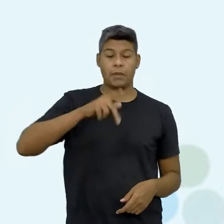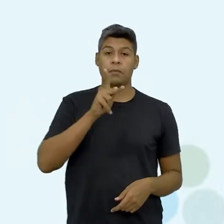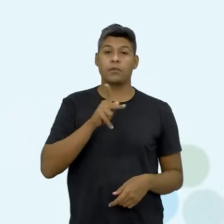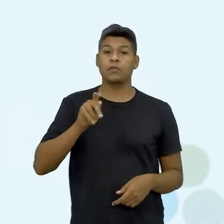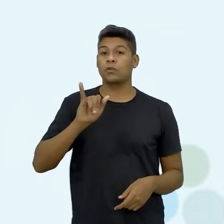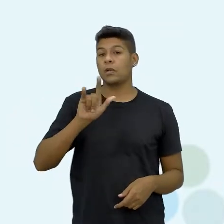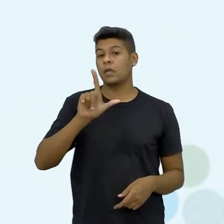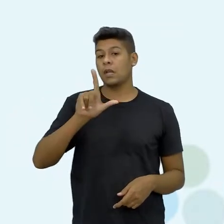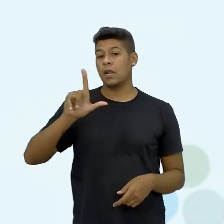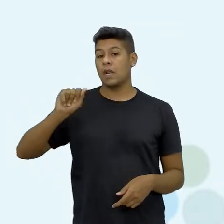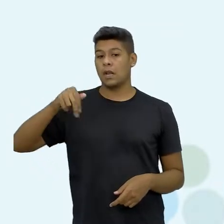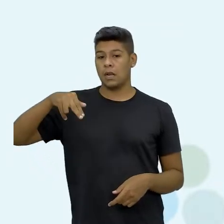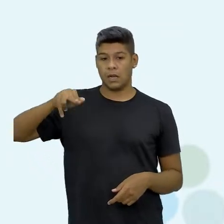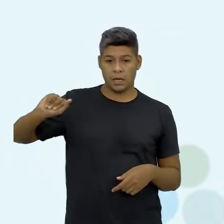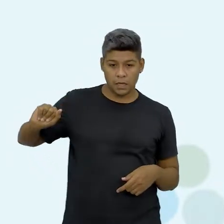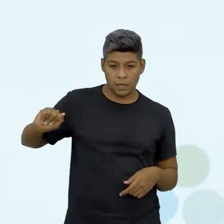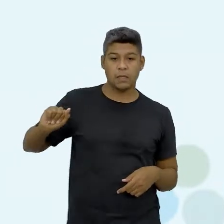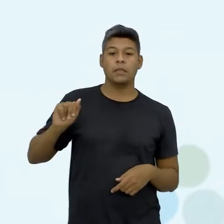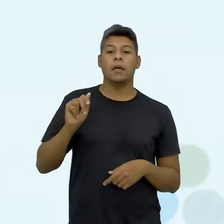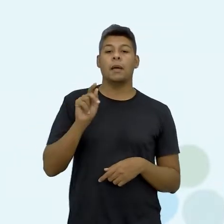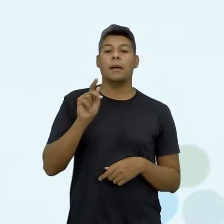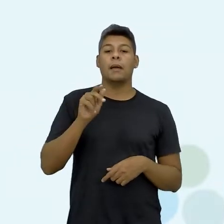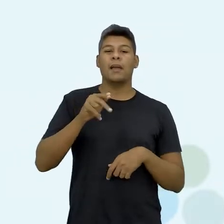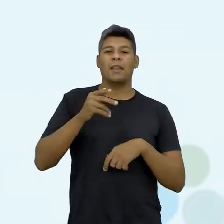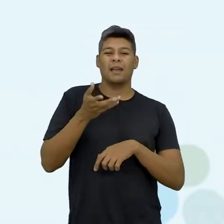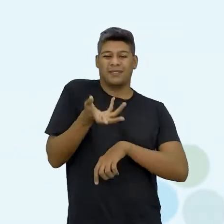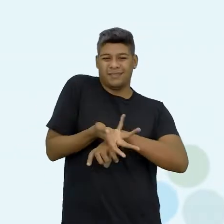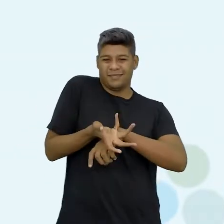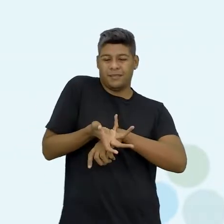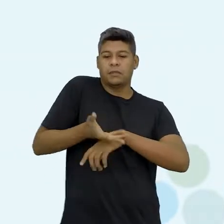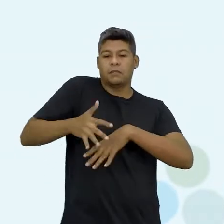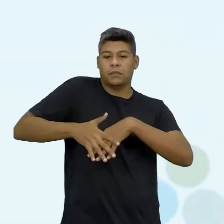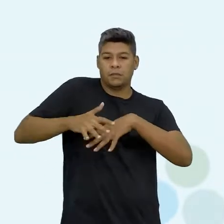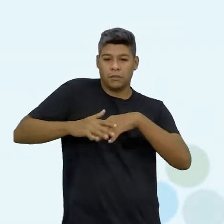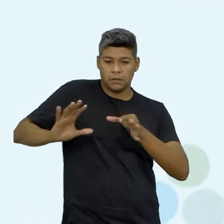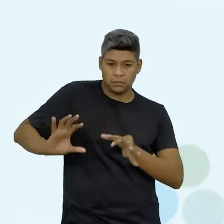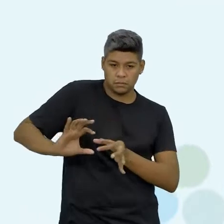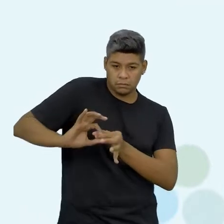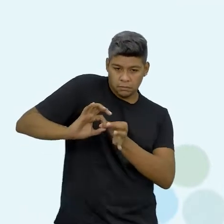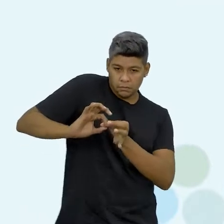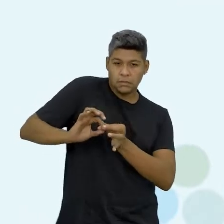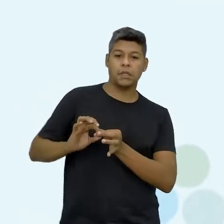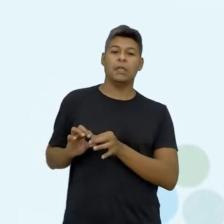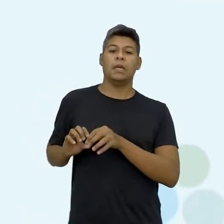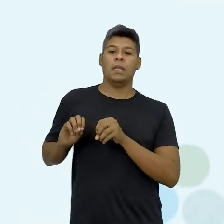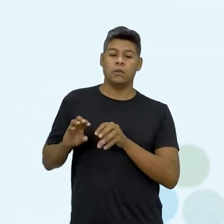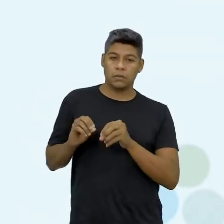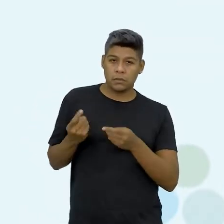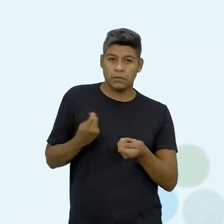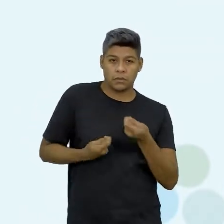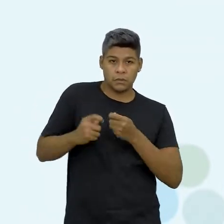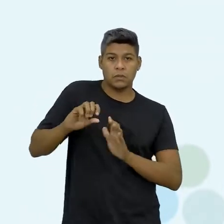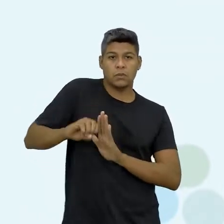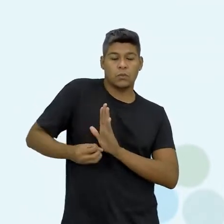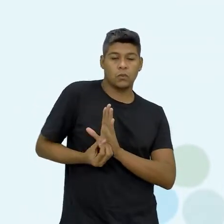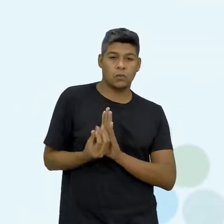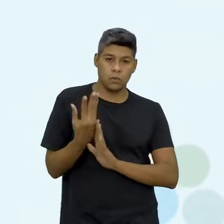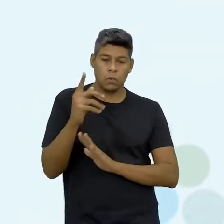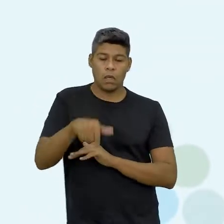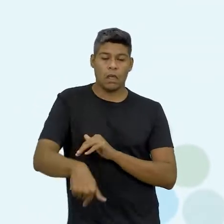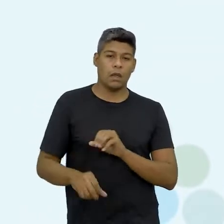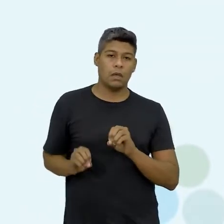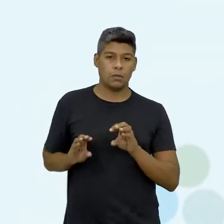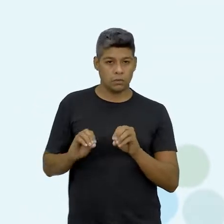Ilana, o aprofundamento é matemática conectada, a unidade curricular é educação financeira sustentável e o componente é